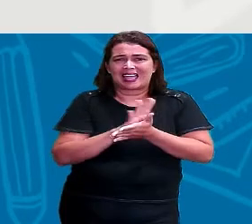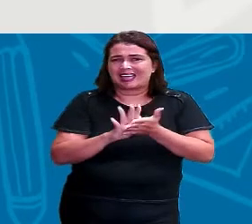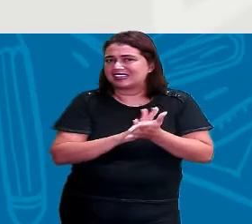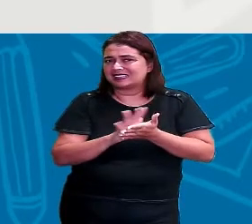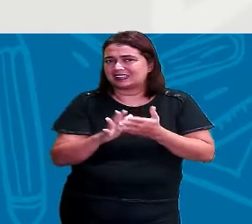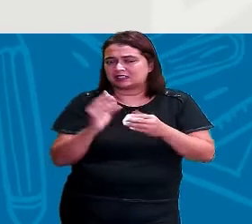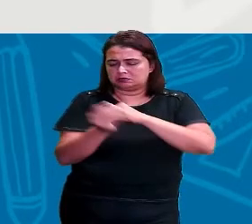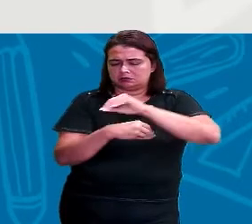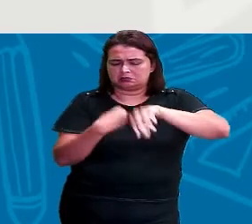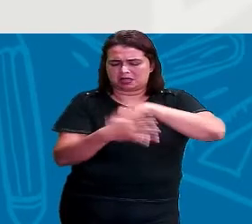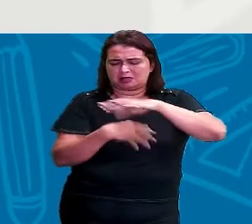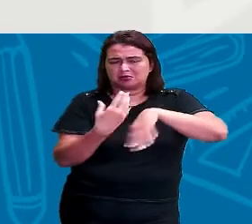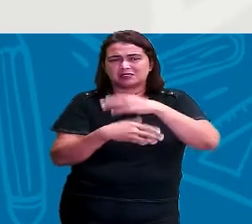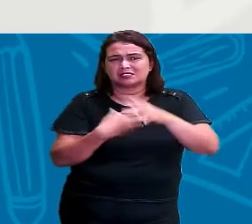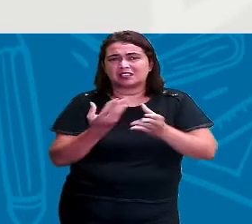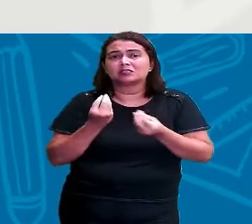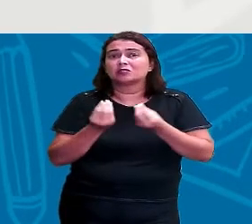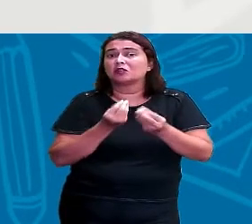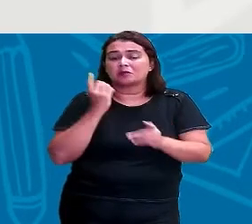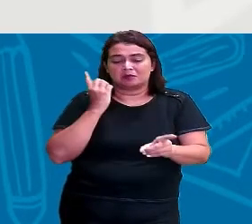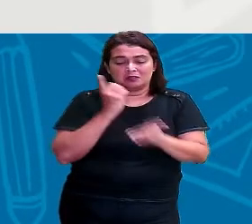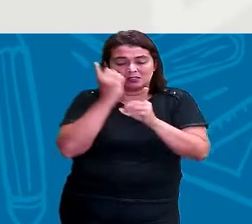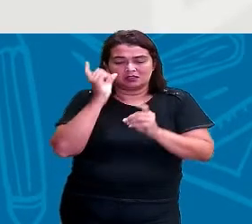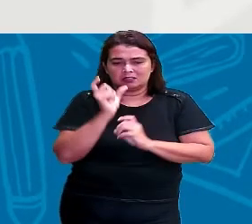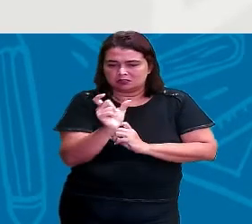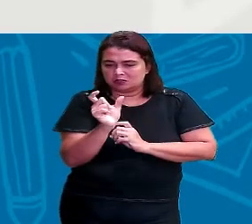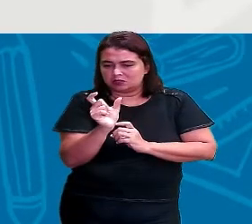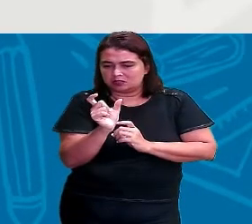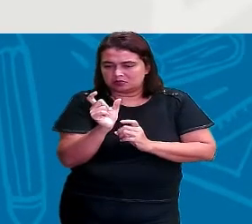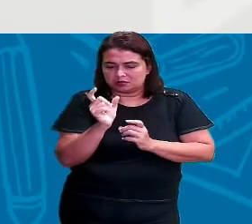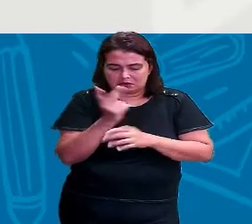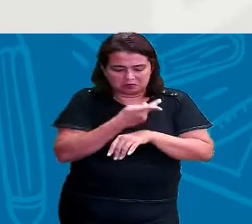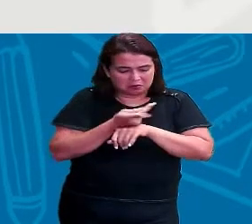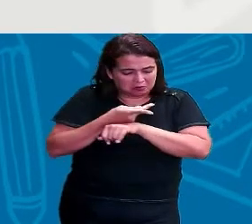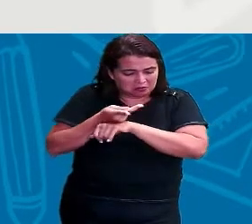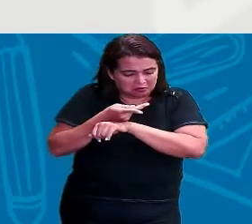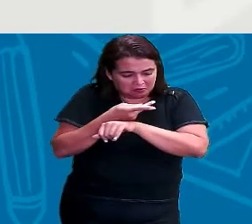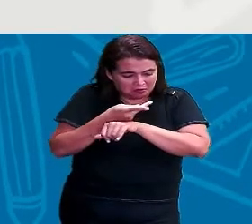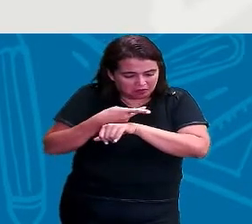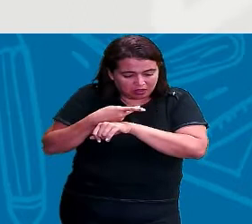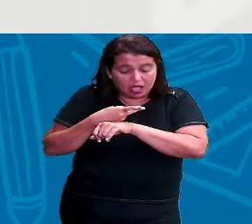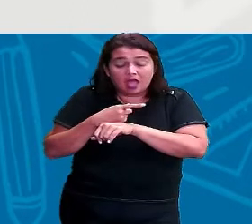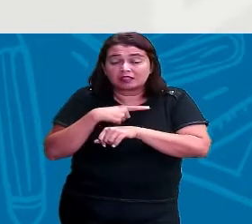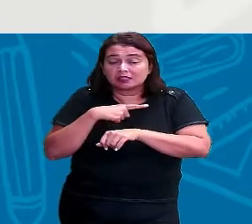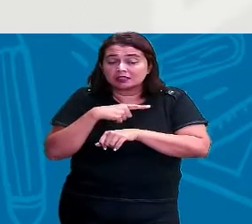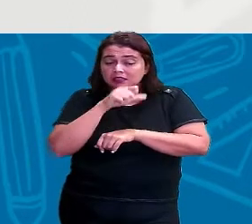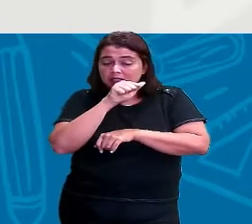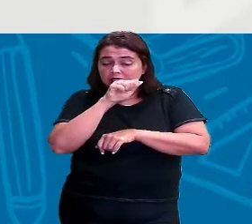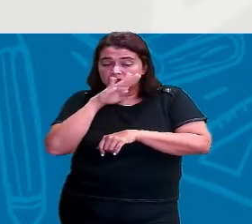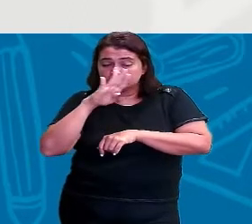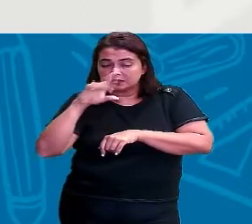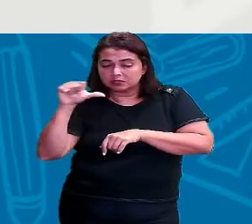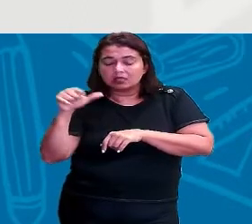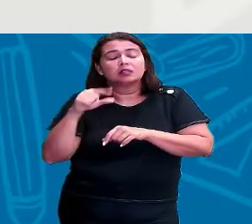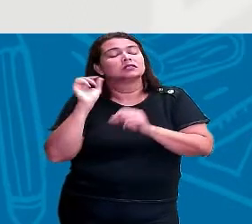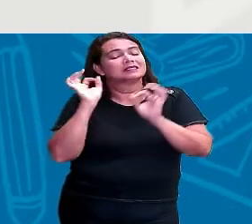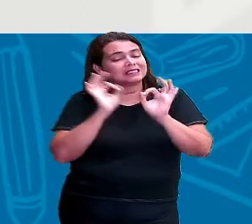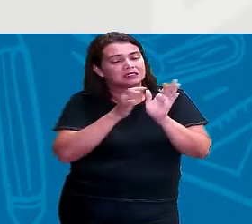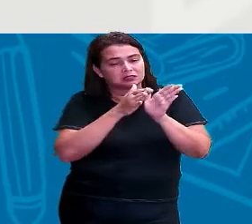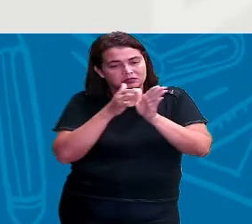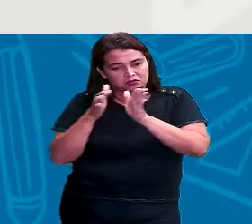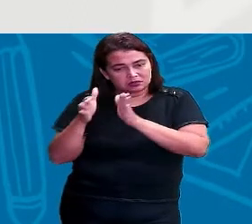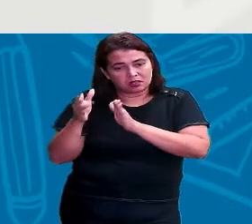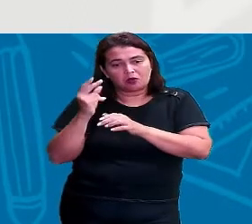como seria pra gente encontrar uma palavra? Então, se está na ordem alfabética, eu quero procurar